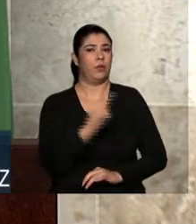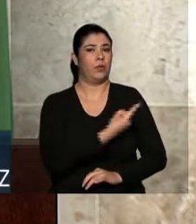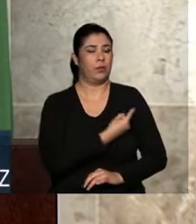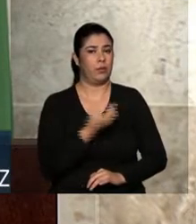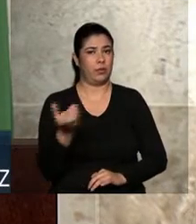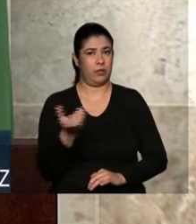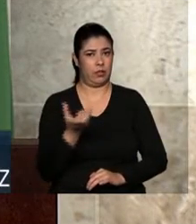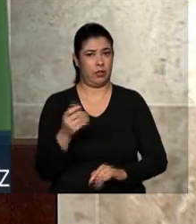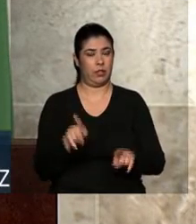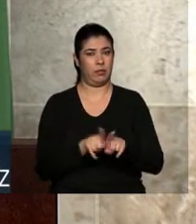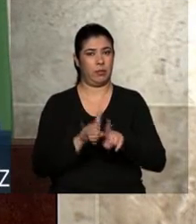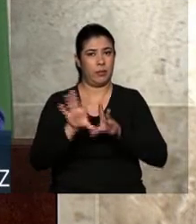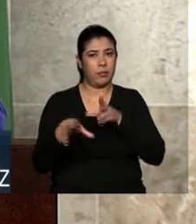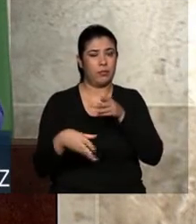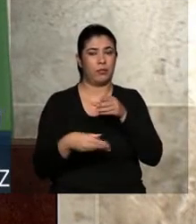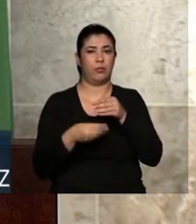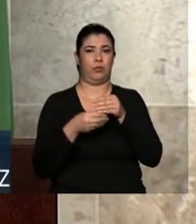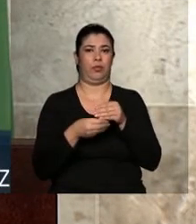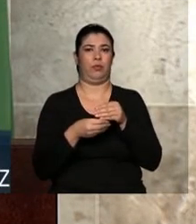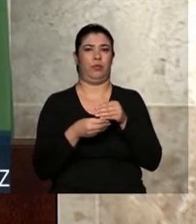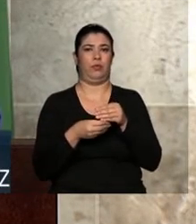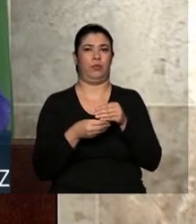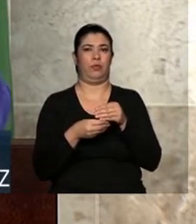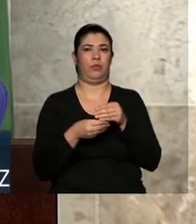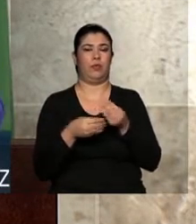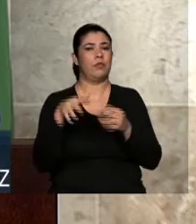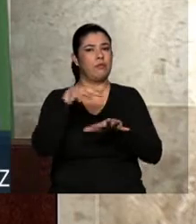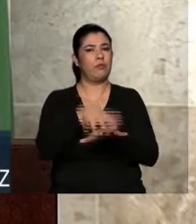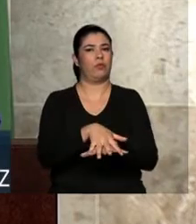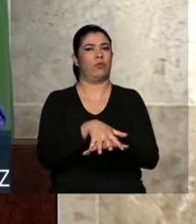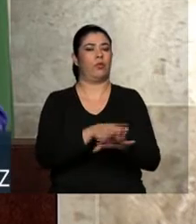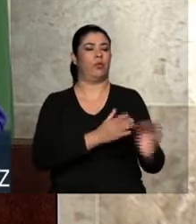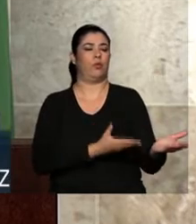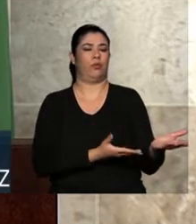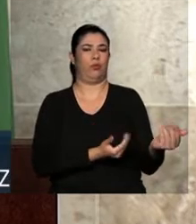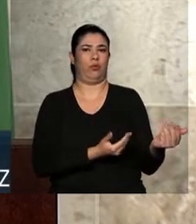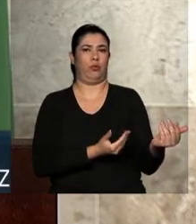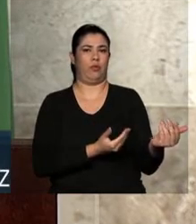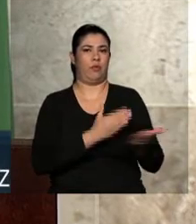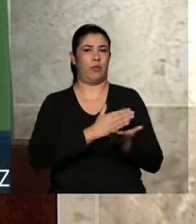incorporar o jovem Aprendiz